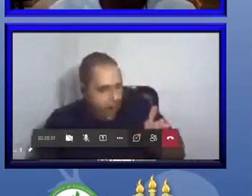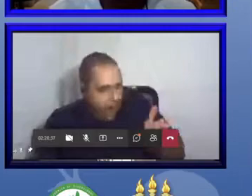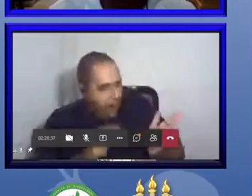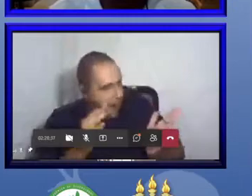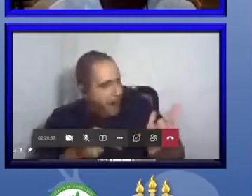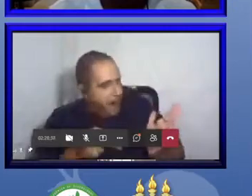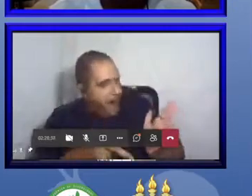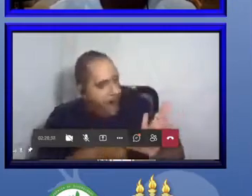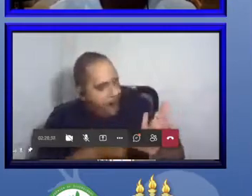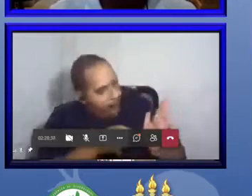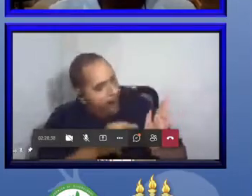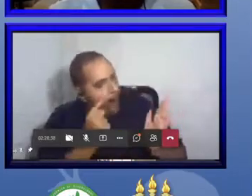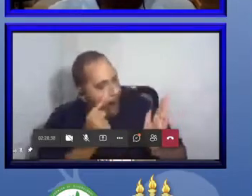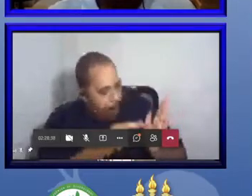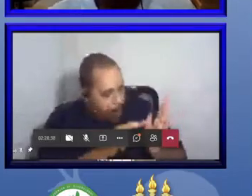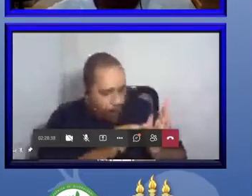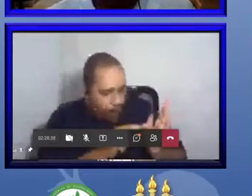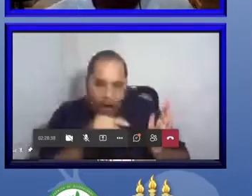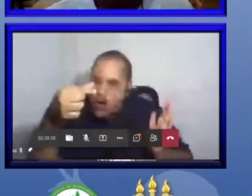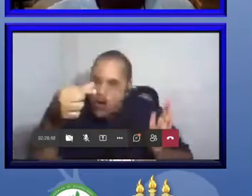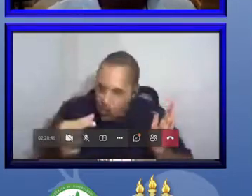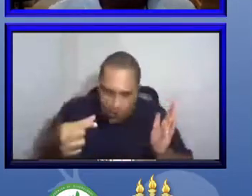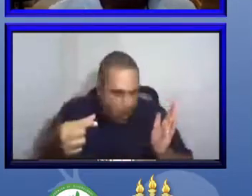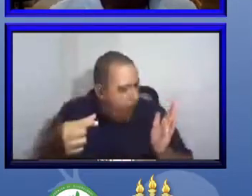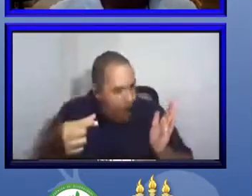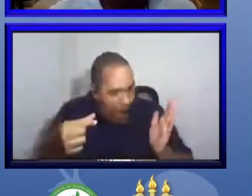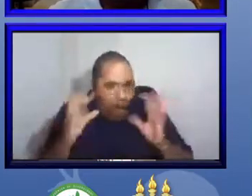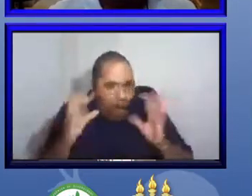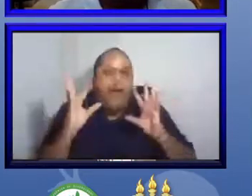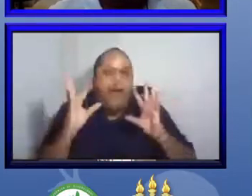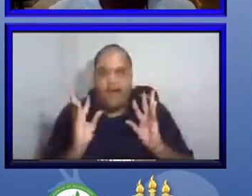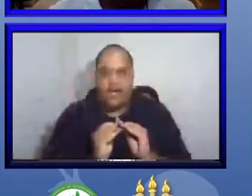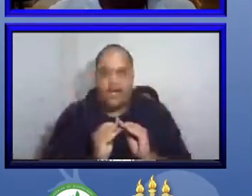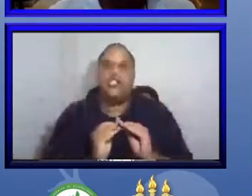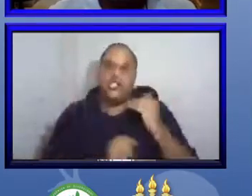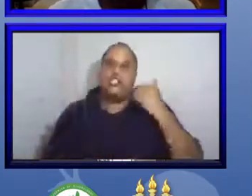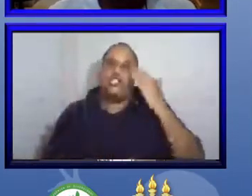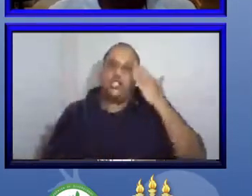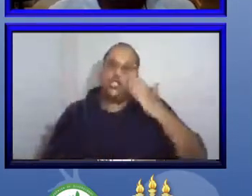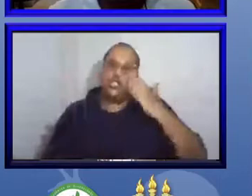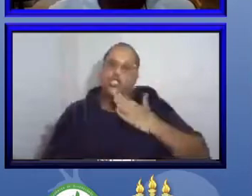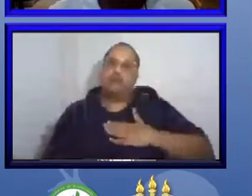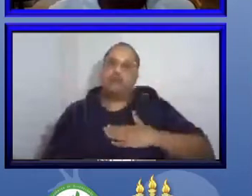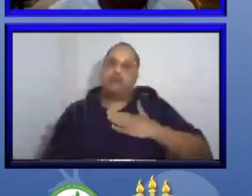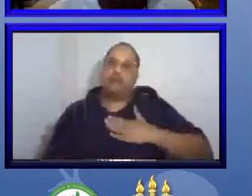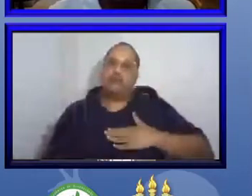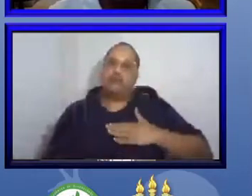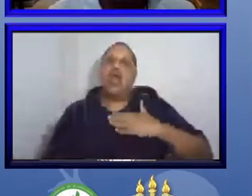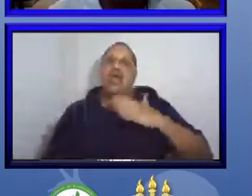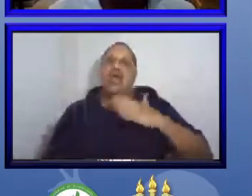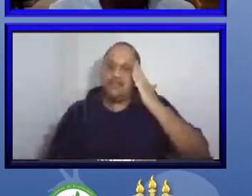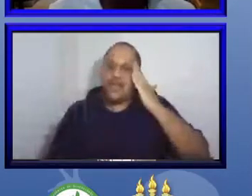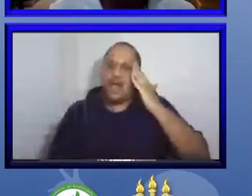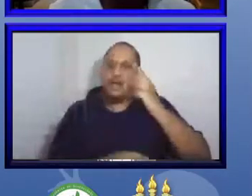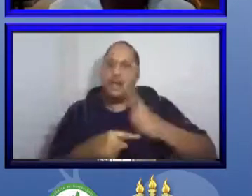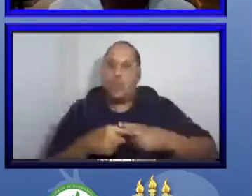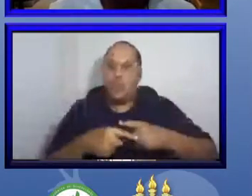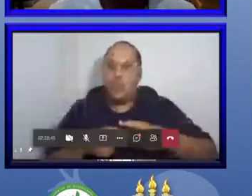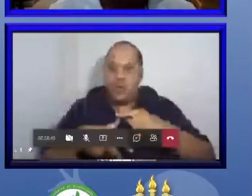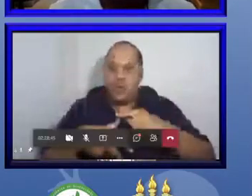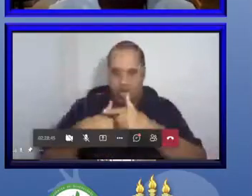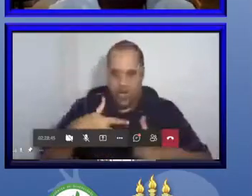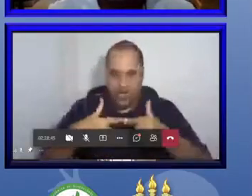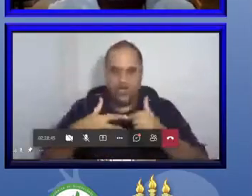microtubo do lado ele fica tranquilo que aquela parte do corpo não está perdida, mas está